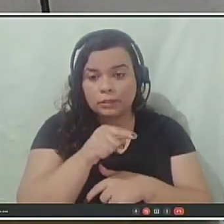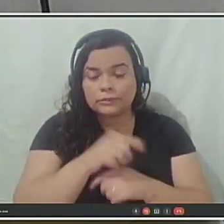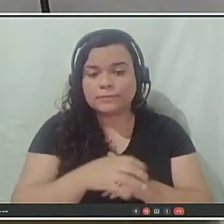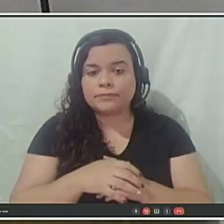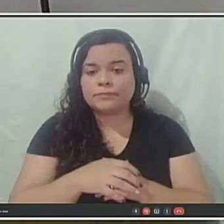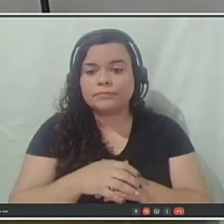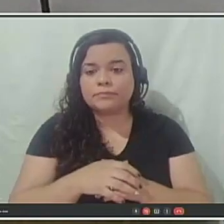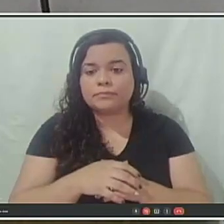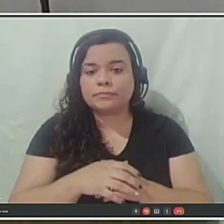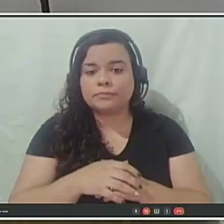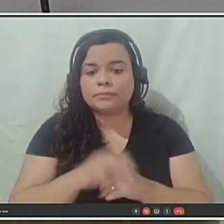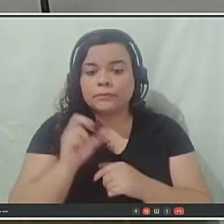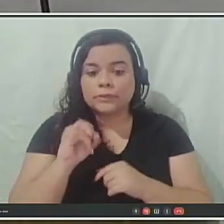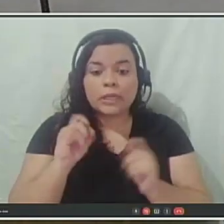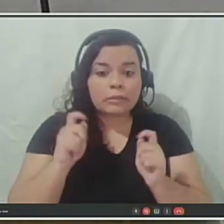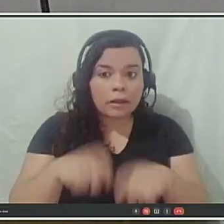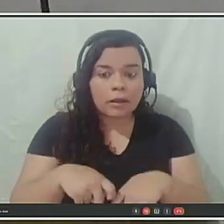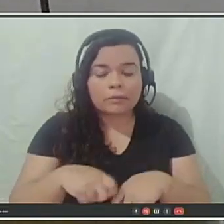se acatarem.